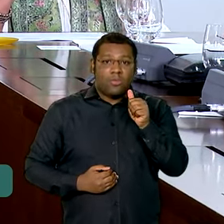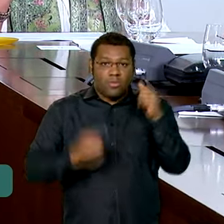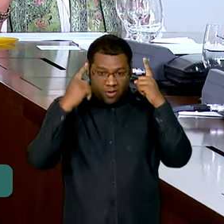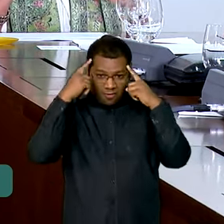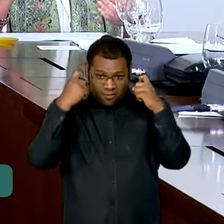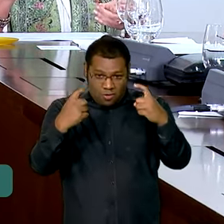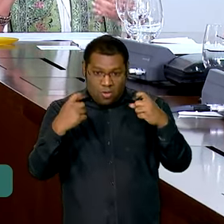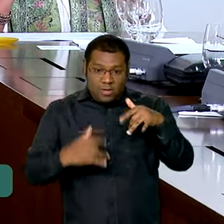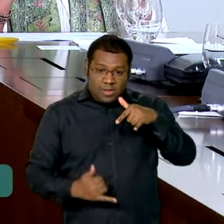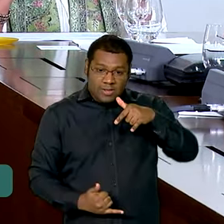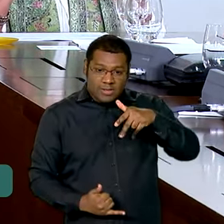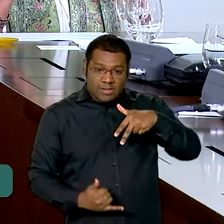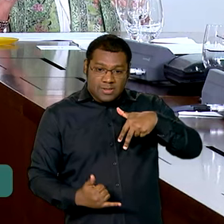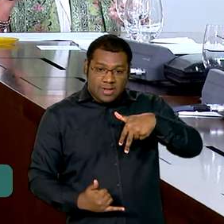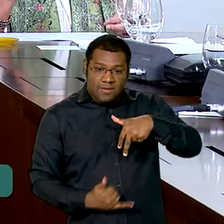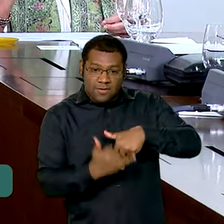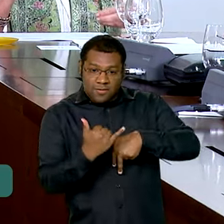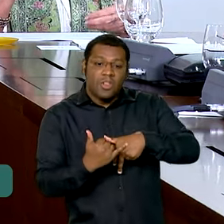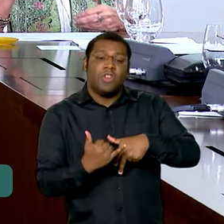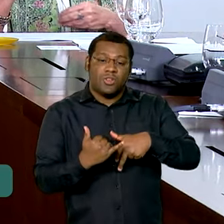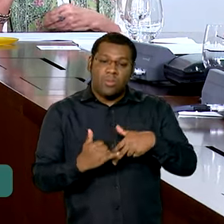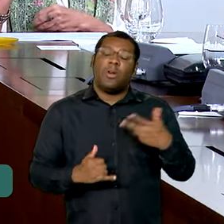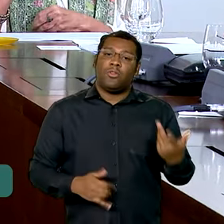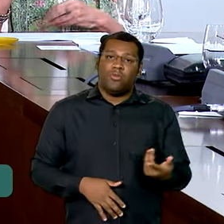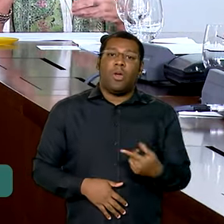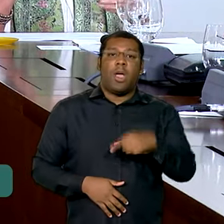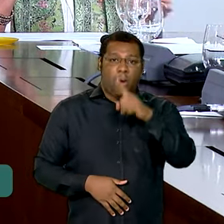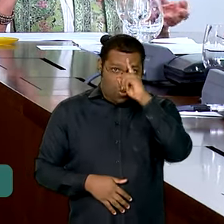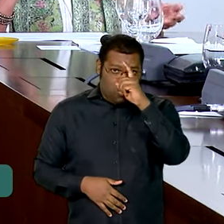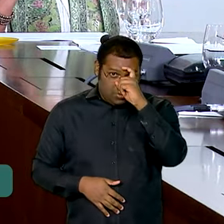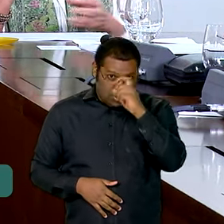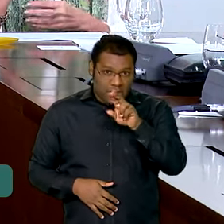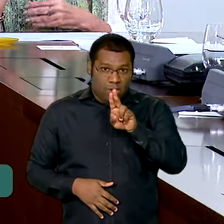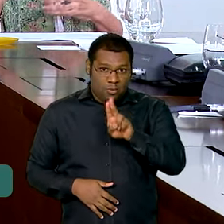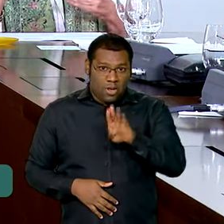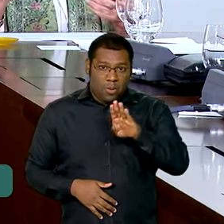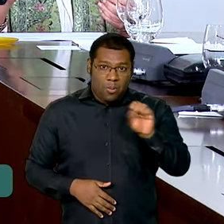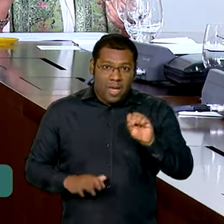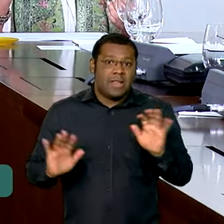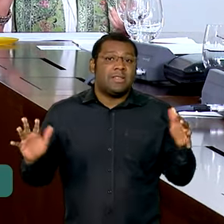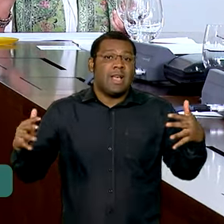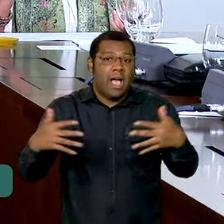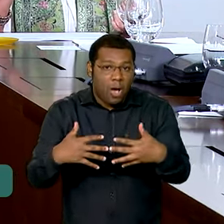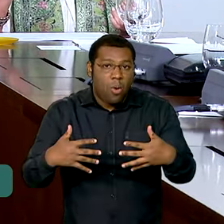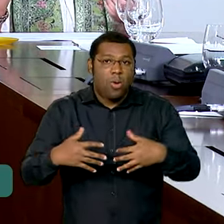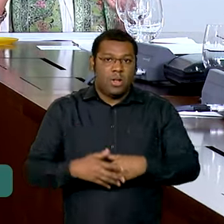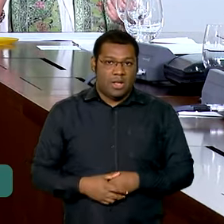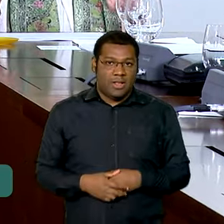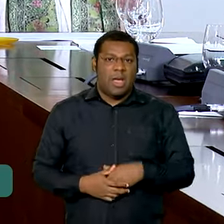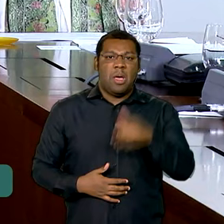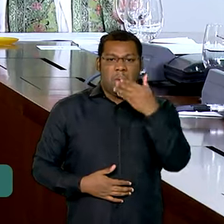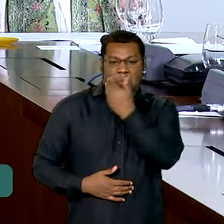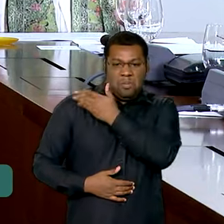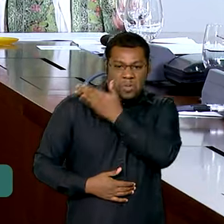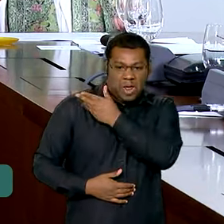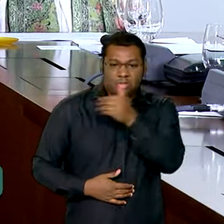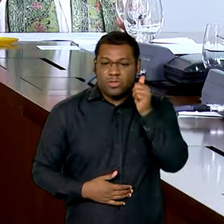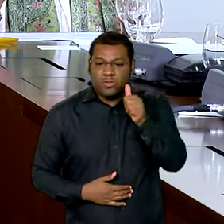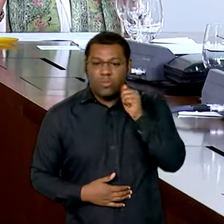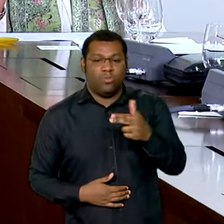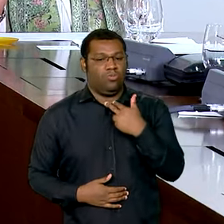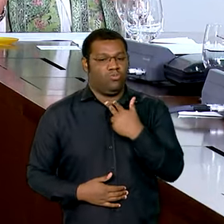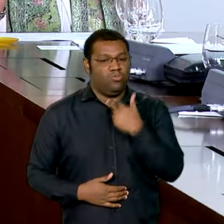violência, ela chegue e possa ser acolhida sem sofrer nenhum tipo de constrangimento, como a gente sabe que